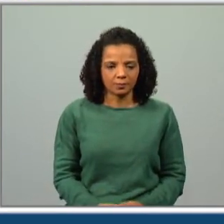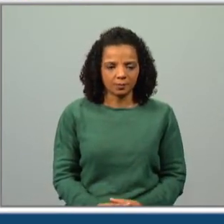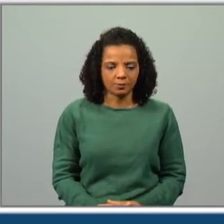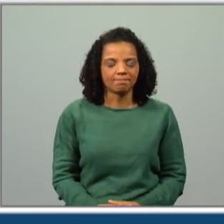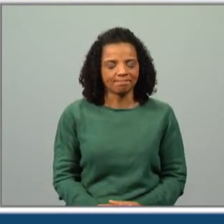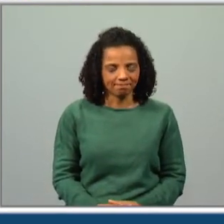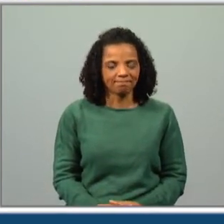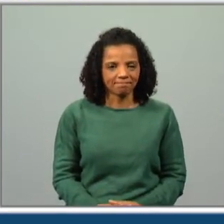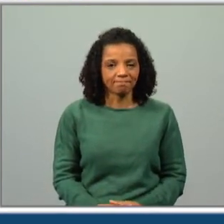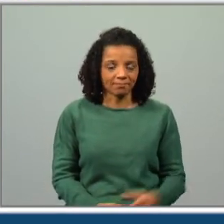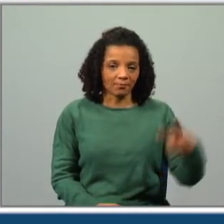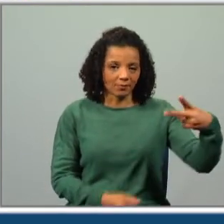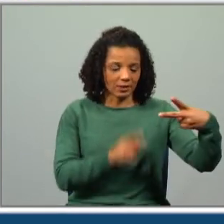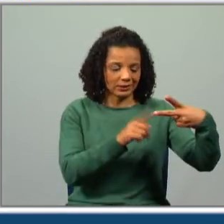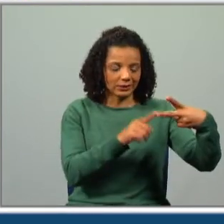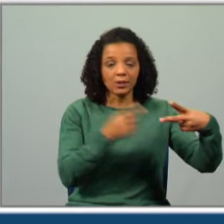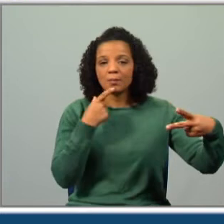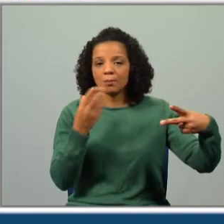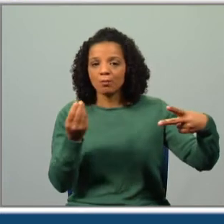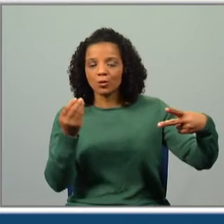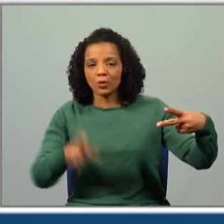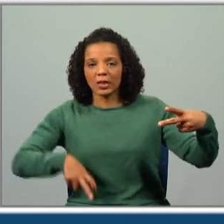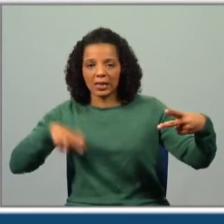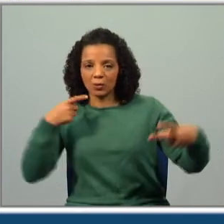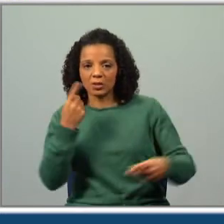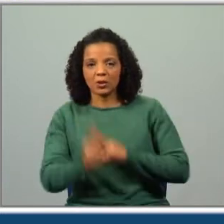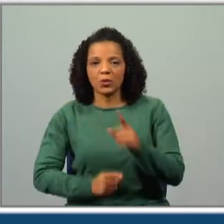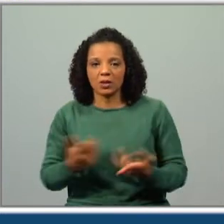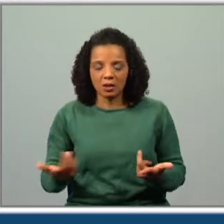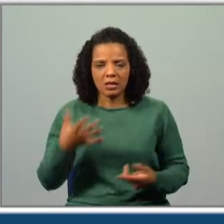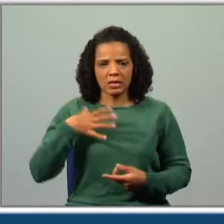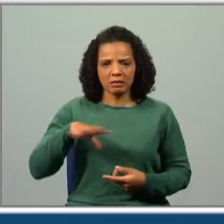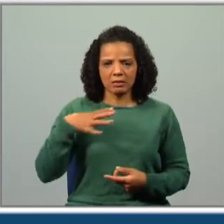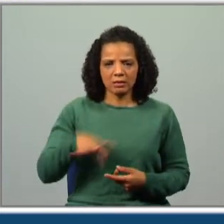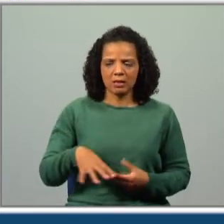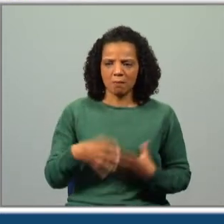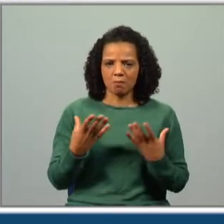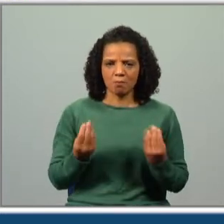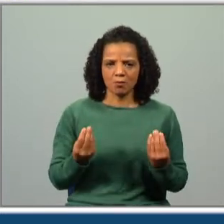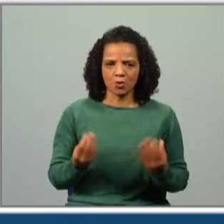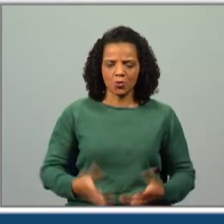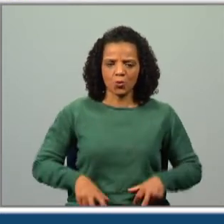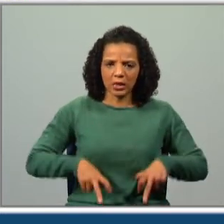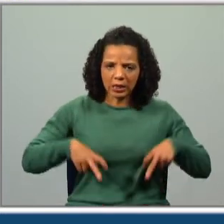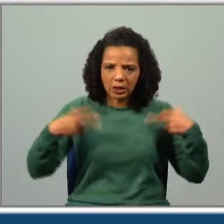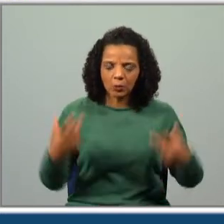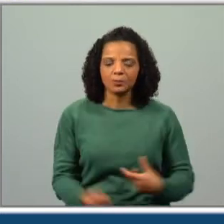O Alberto, muito rico. Ele dizia sempre que queria ser o quê? Muito rico.